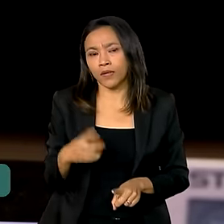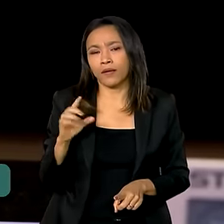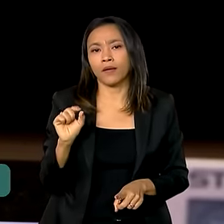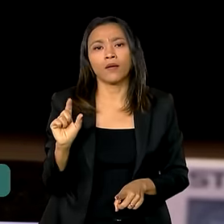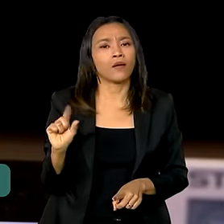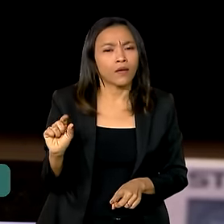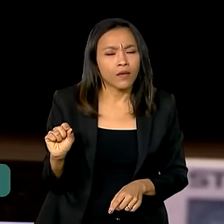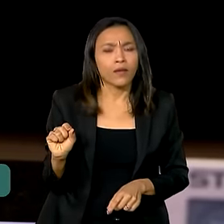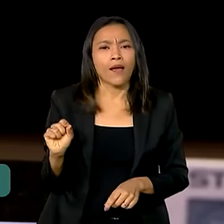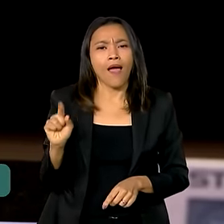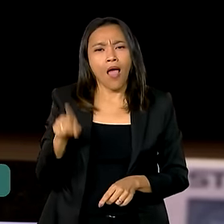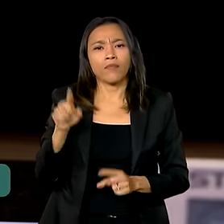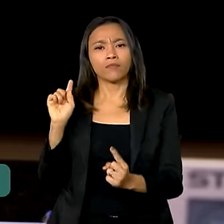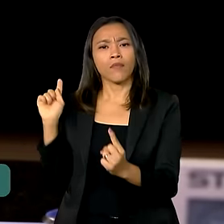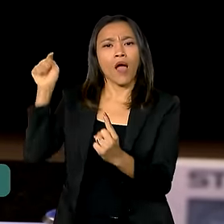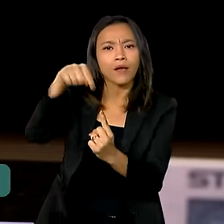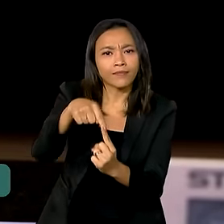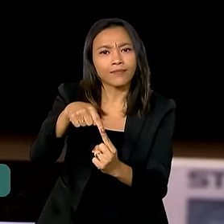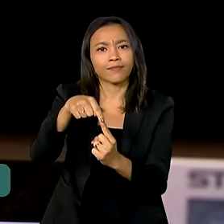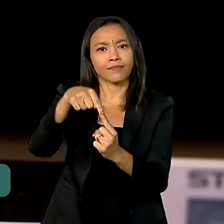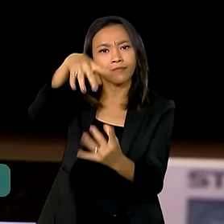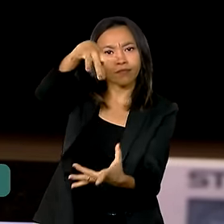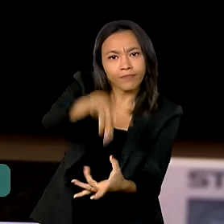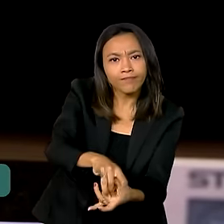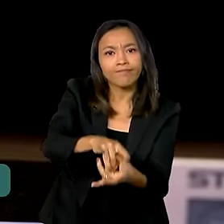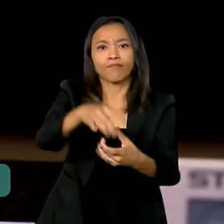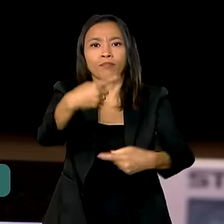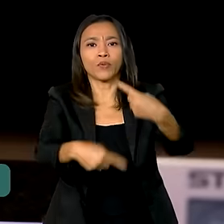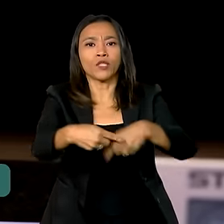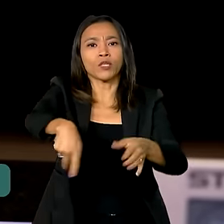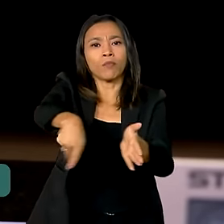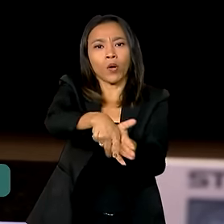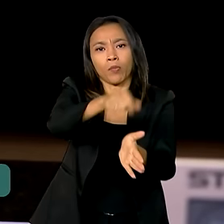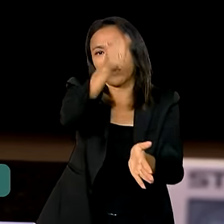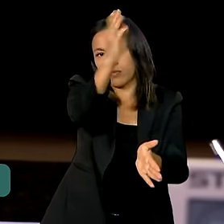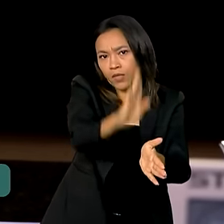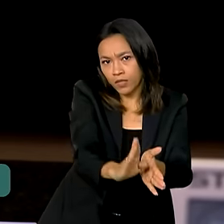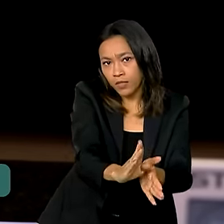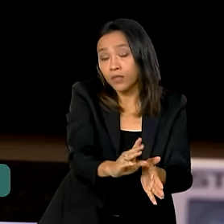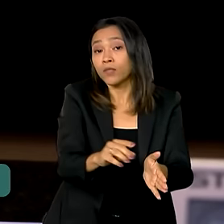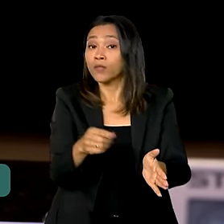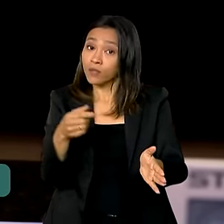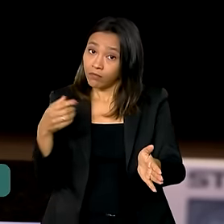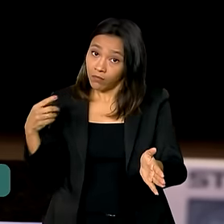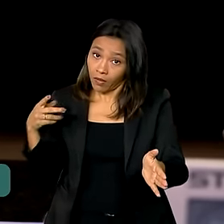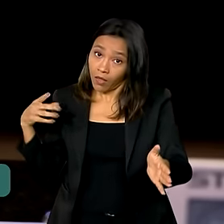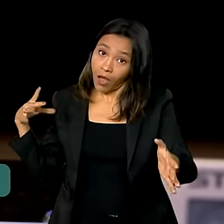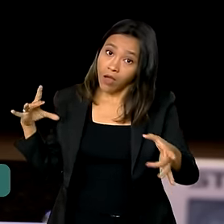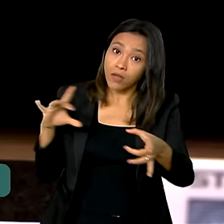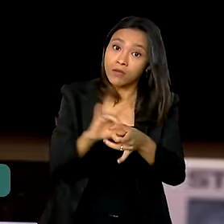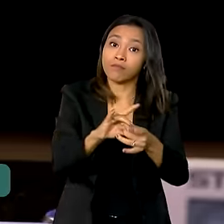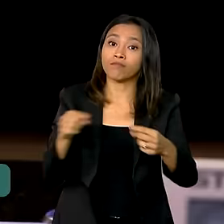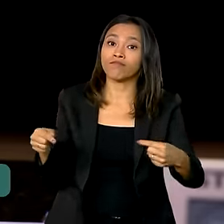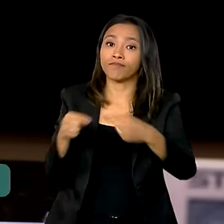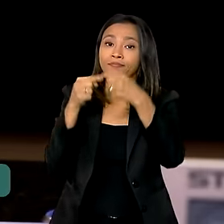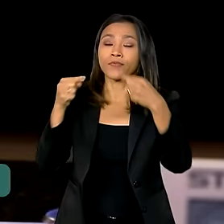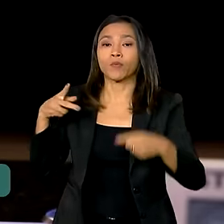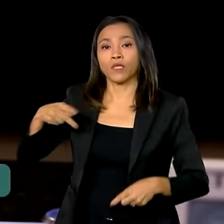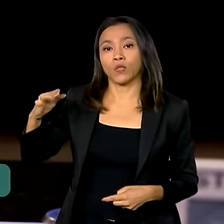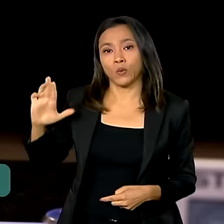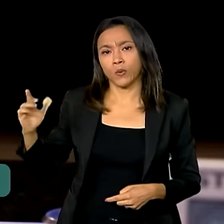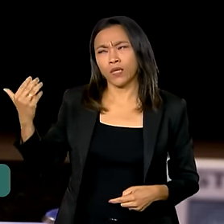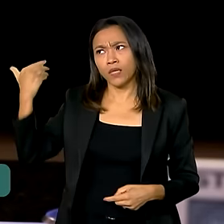uma meta de política externa e política doméstica também do presidente Lula, desde o início, ele